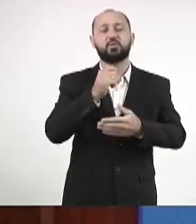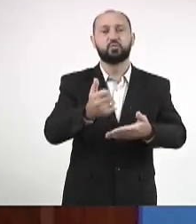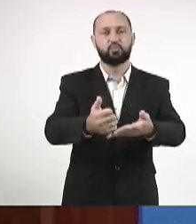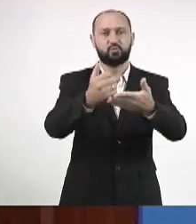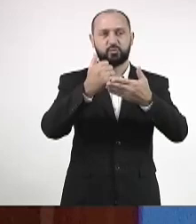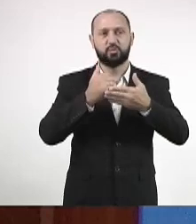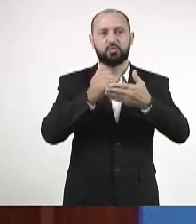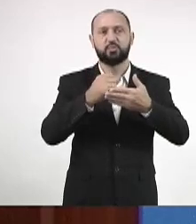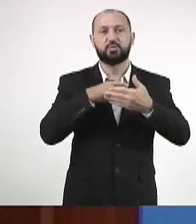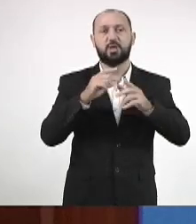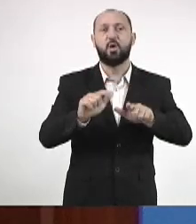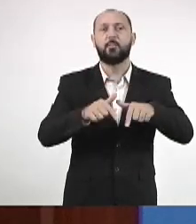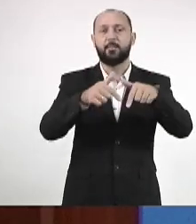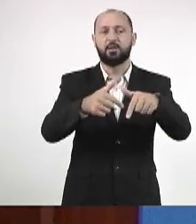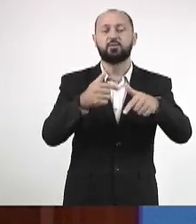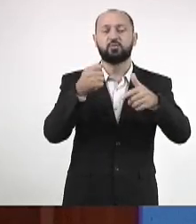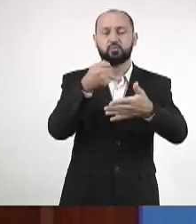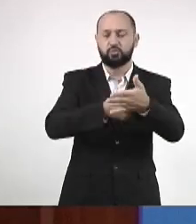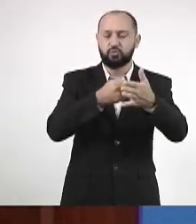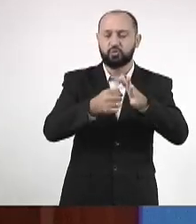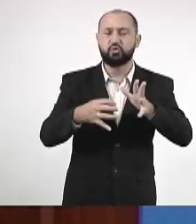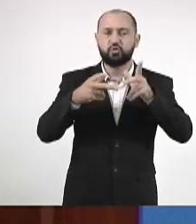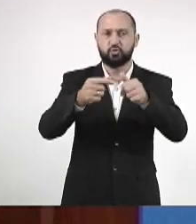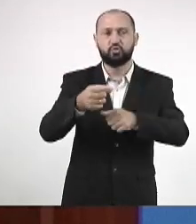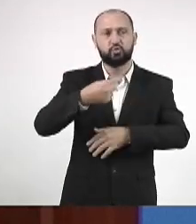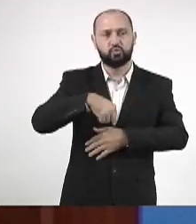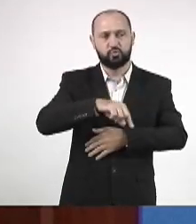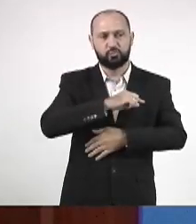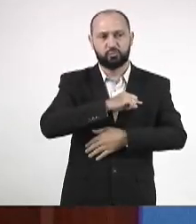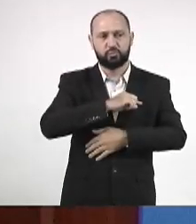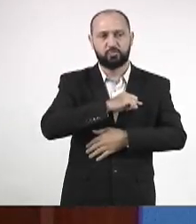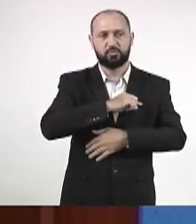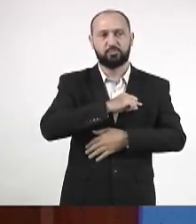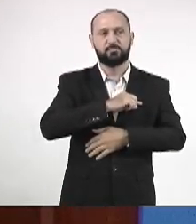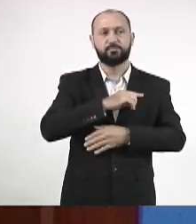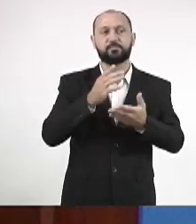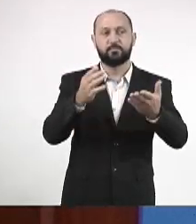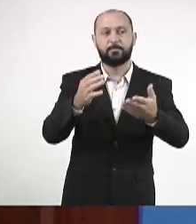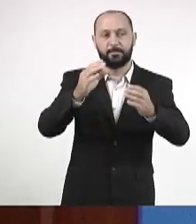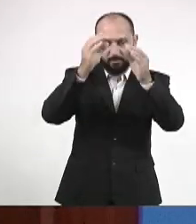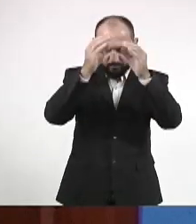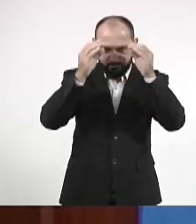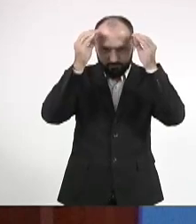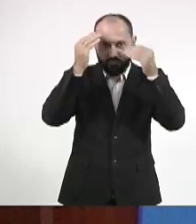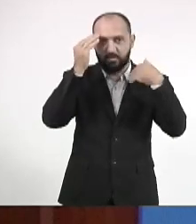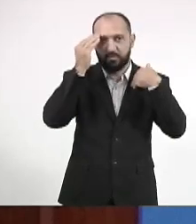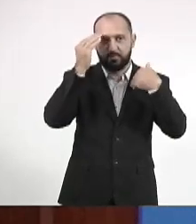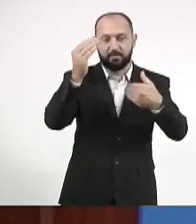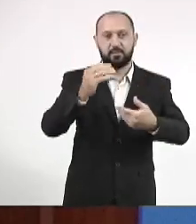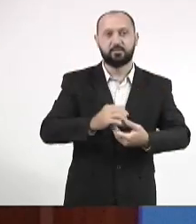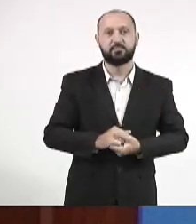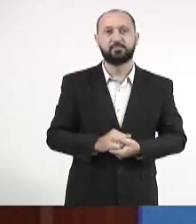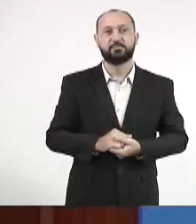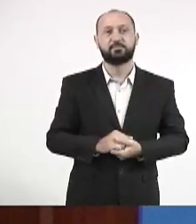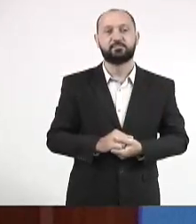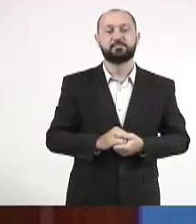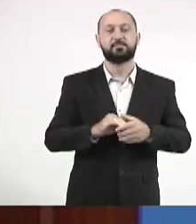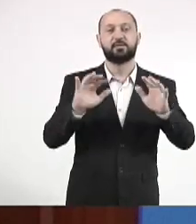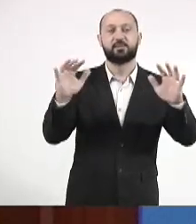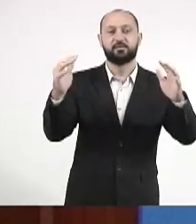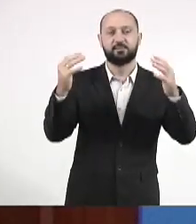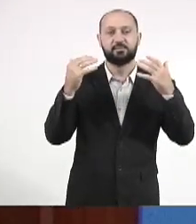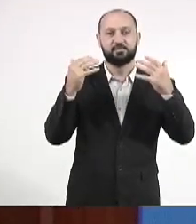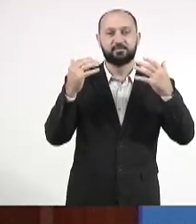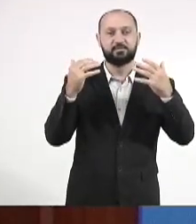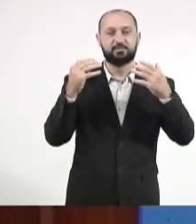ajude, que é uma luta de todos e de todas e de todos, como diz o Caravina. Muito obrigado pela atenção e